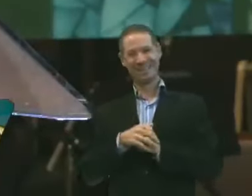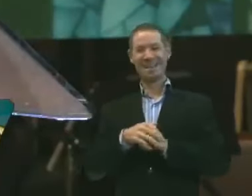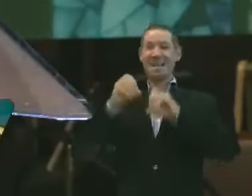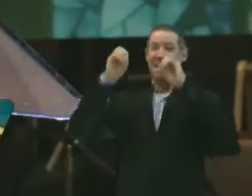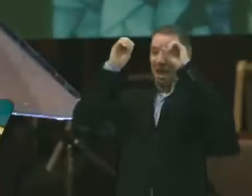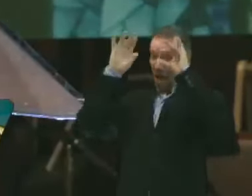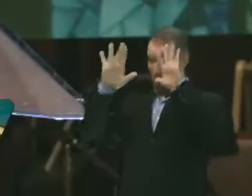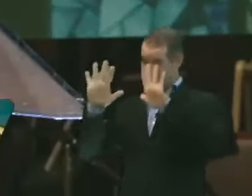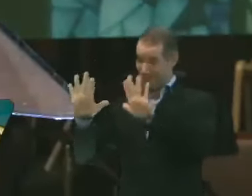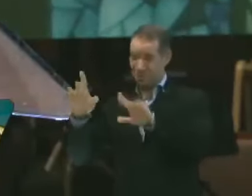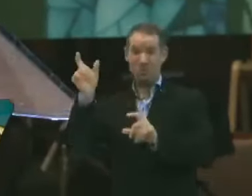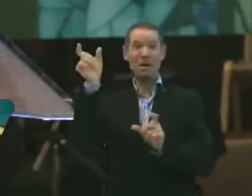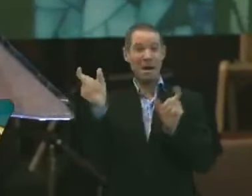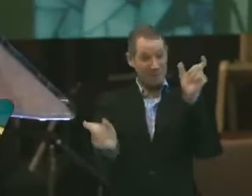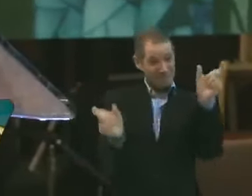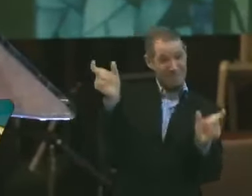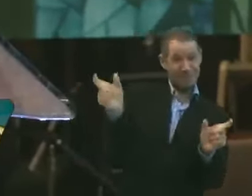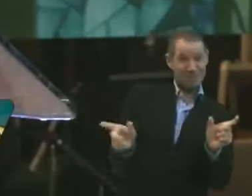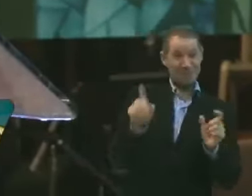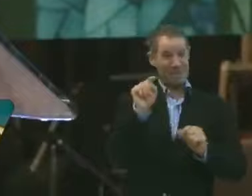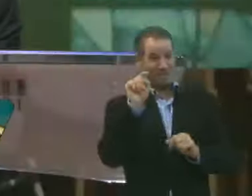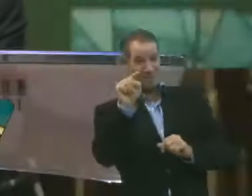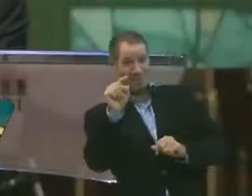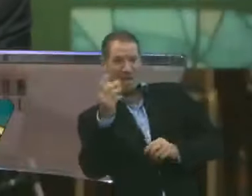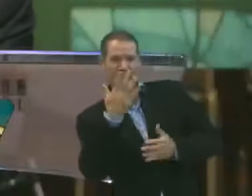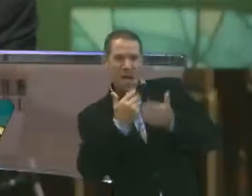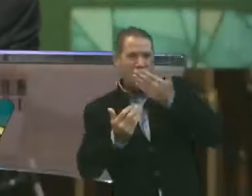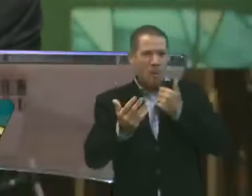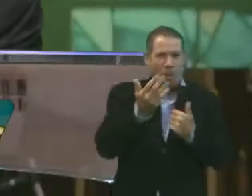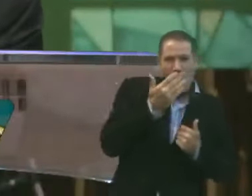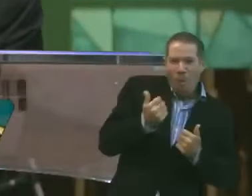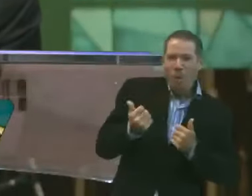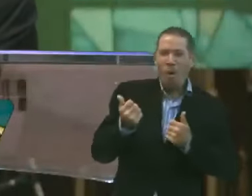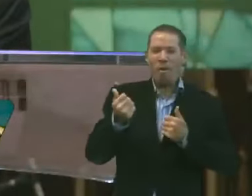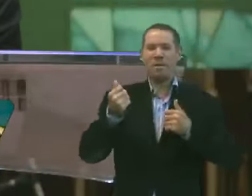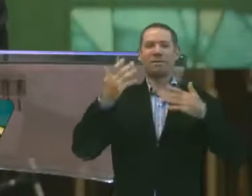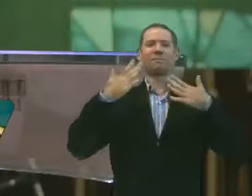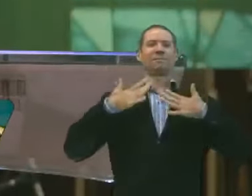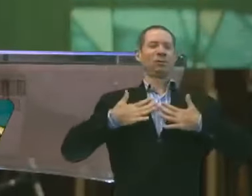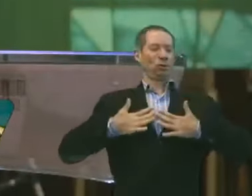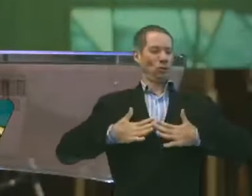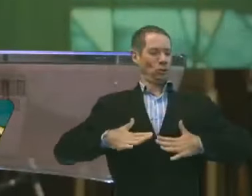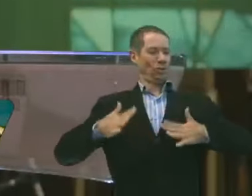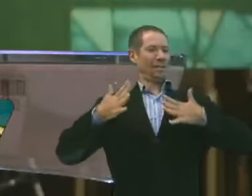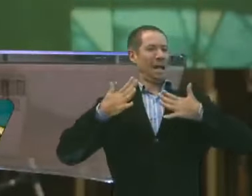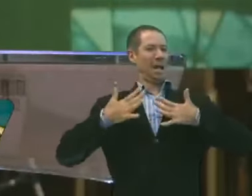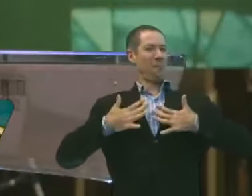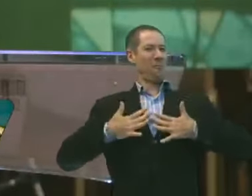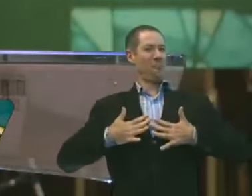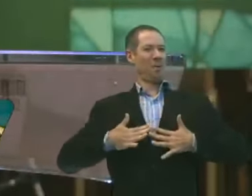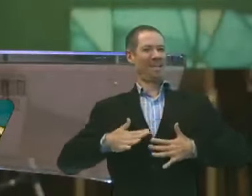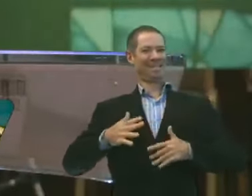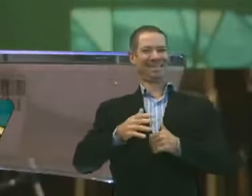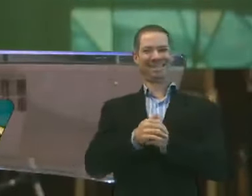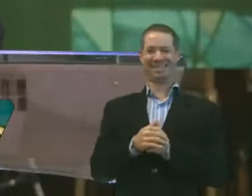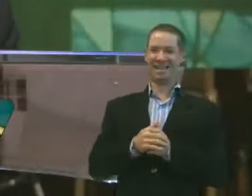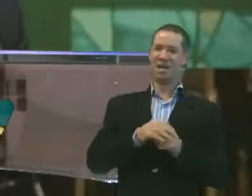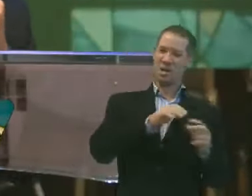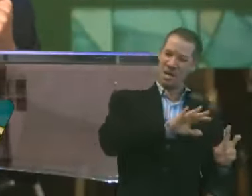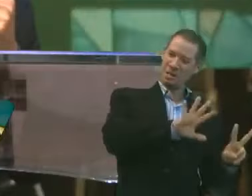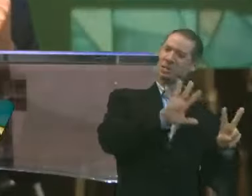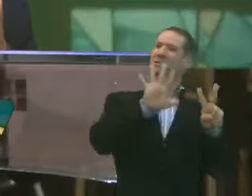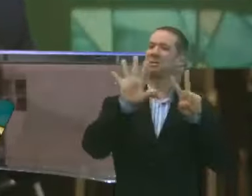abençoar outras pessoas, você come e sai tranquilo, leve. E eu estava nessa